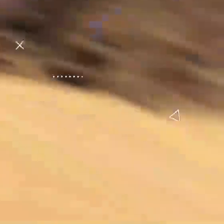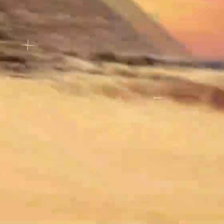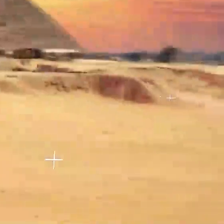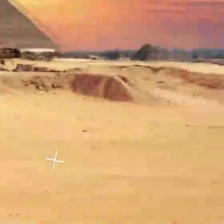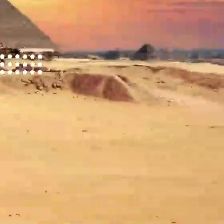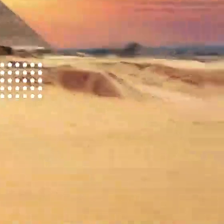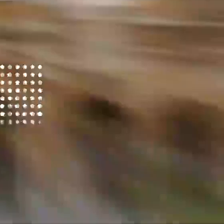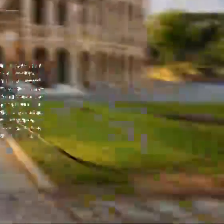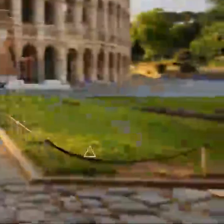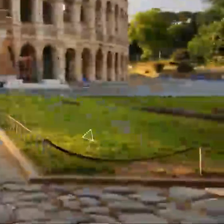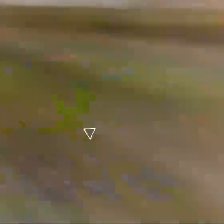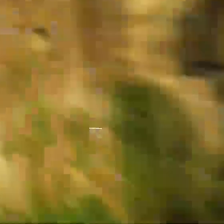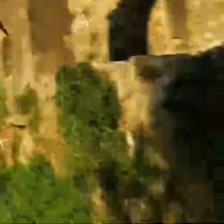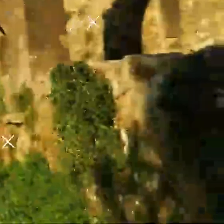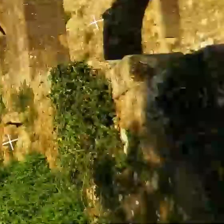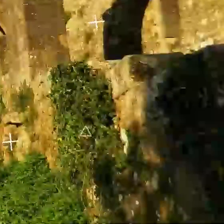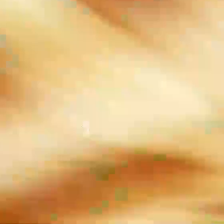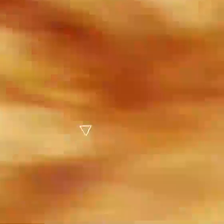We'll be right back.